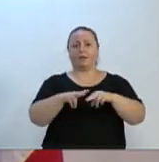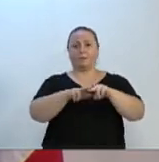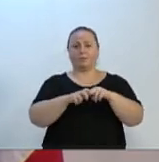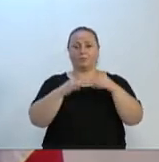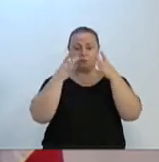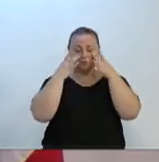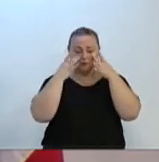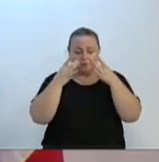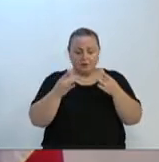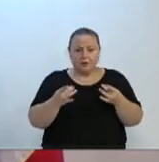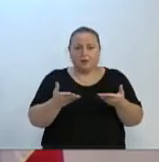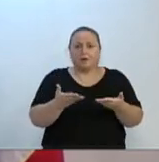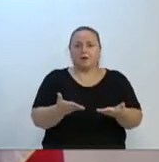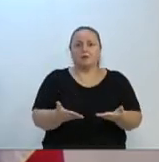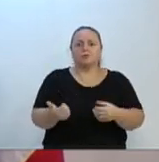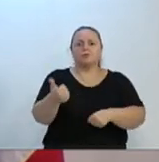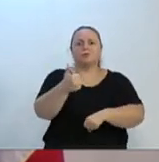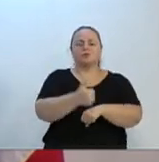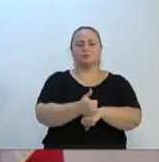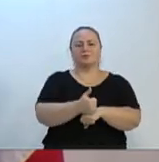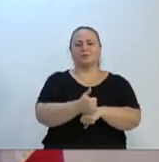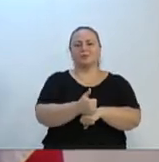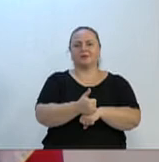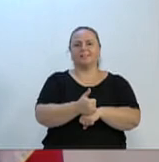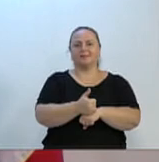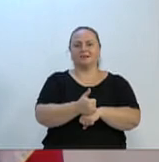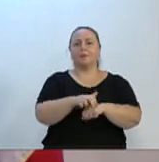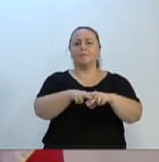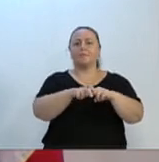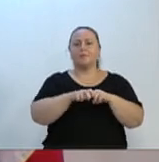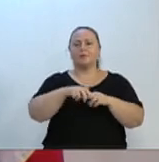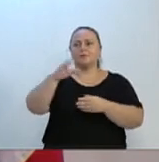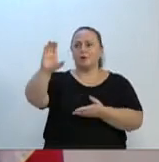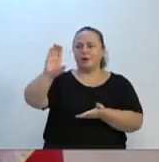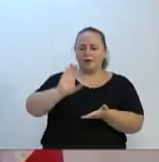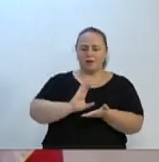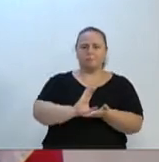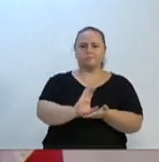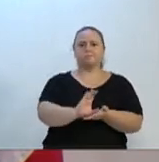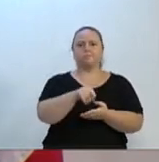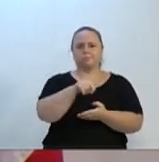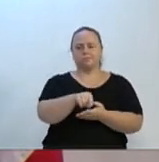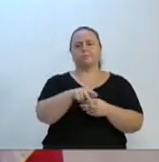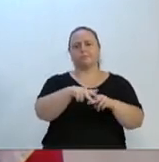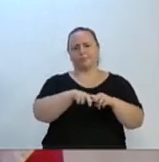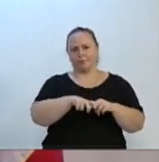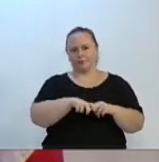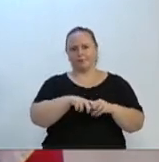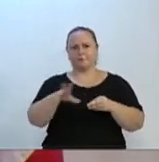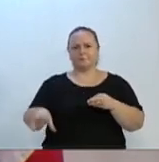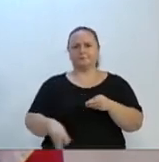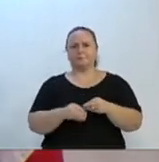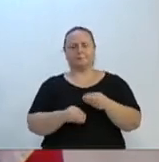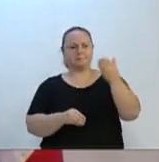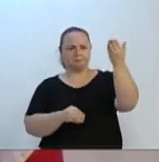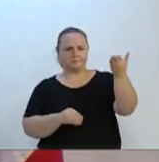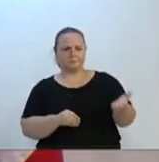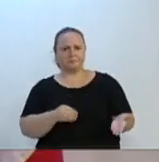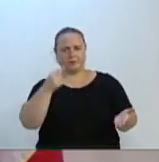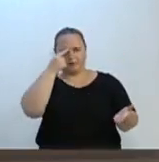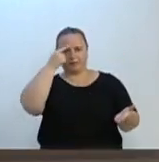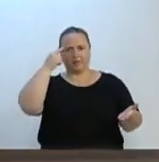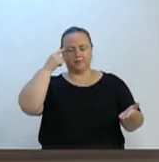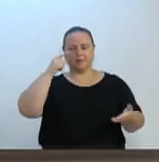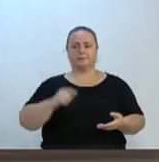um hospital regional e, para tanto, precisa receber recursos também nesse montante. Concedo uma parte ao vereador Ailton de Souza. Com